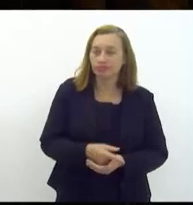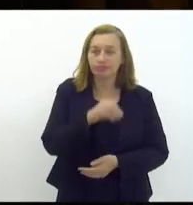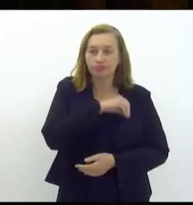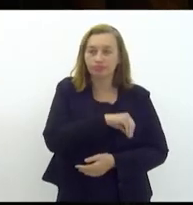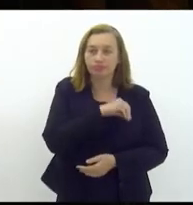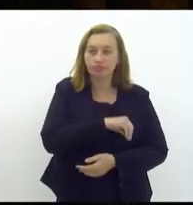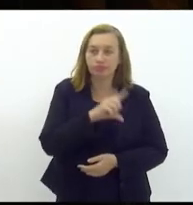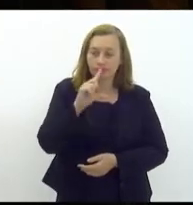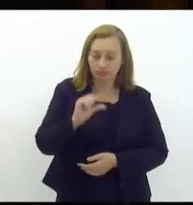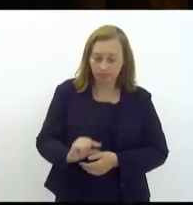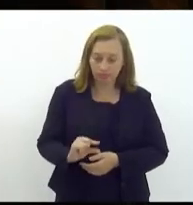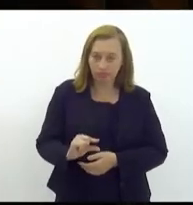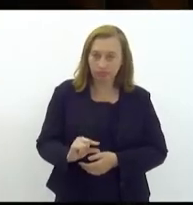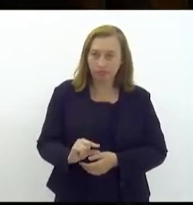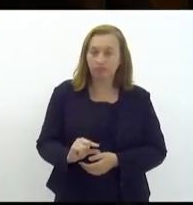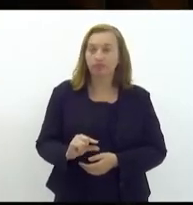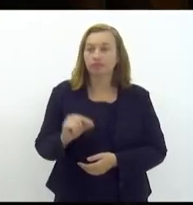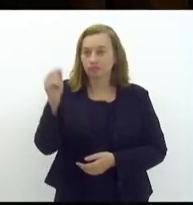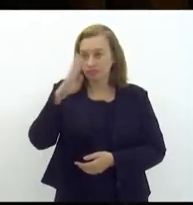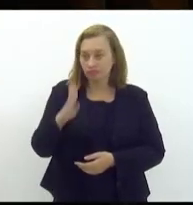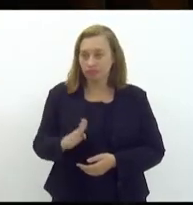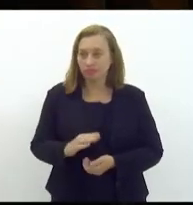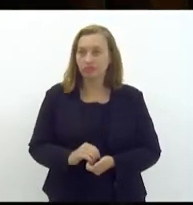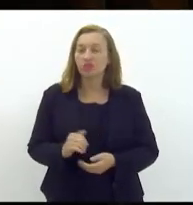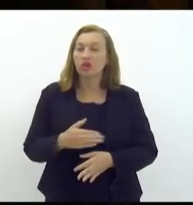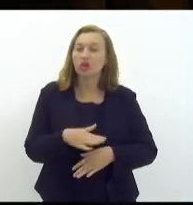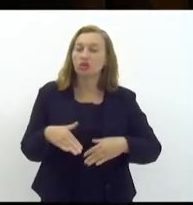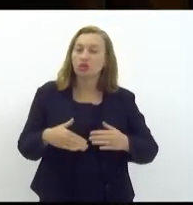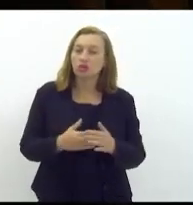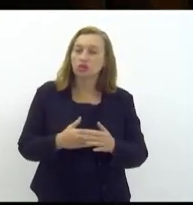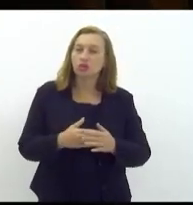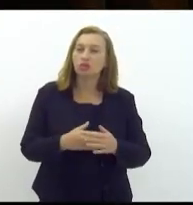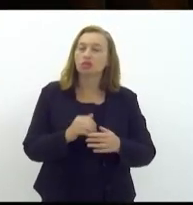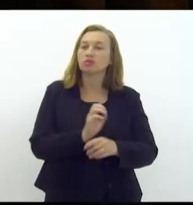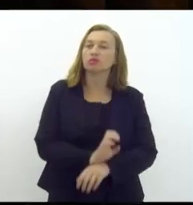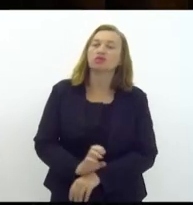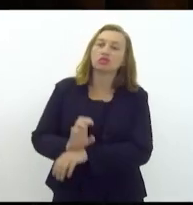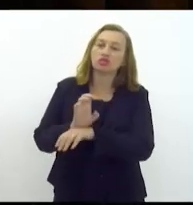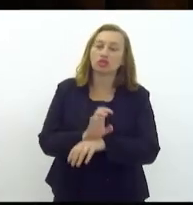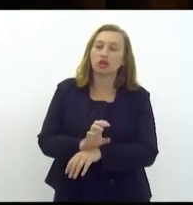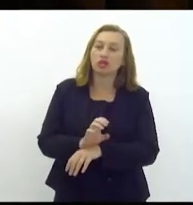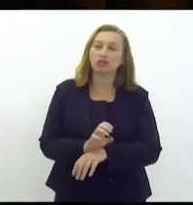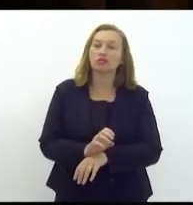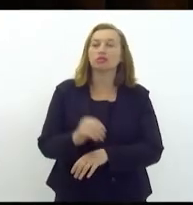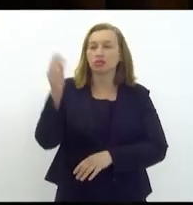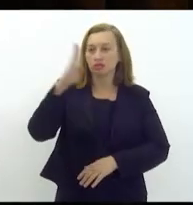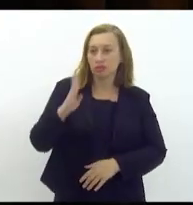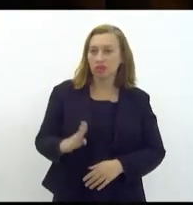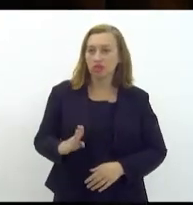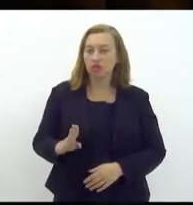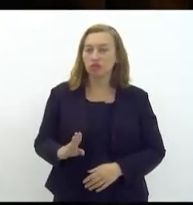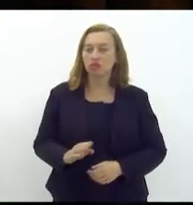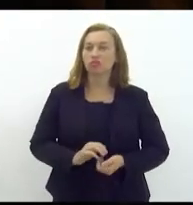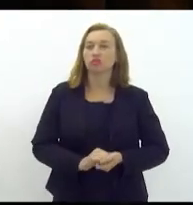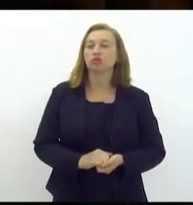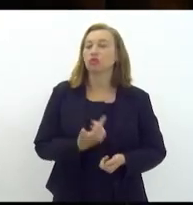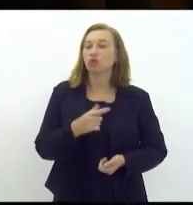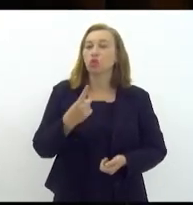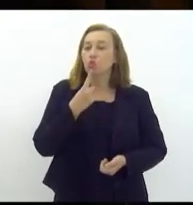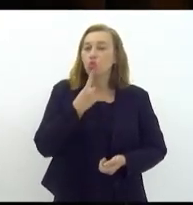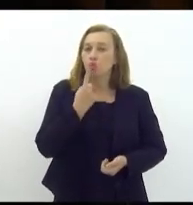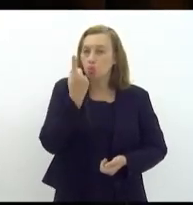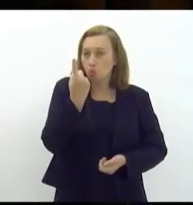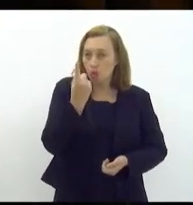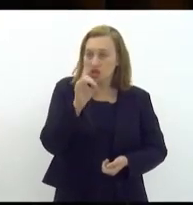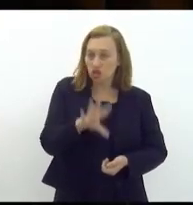salário mais baixo do Brasil entre todas as redes estaduais de educação do Brasil não tem nenhuma que o